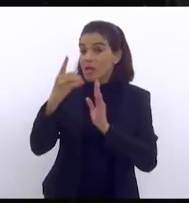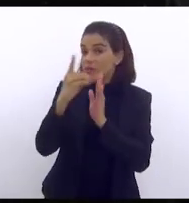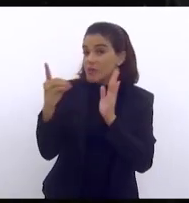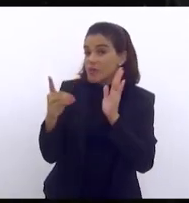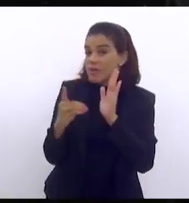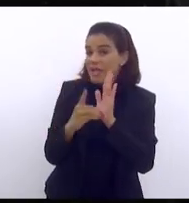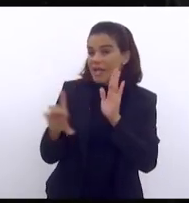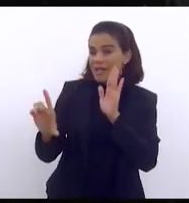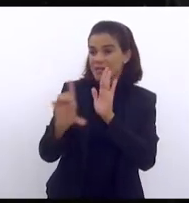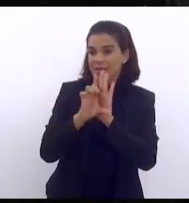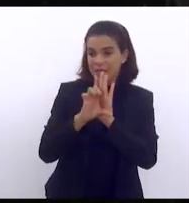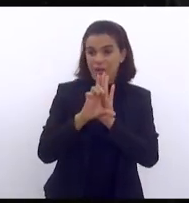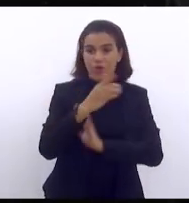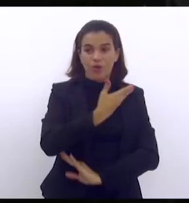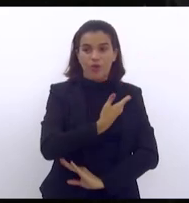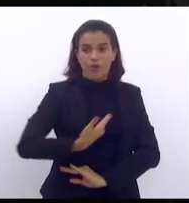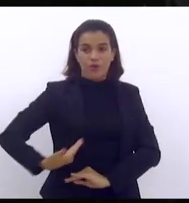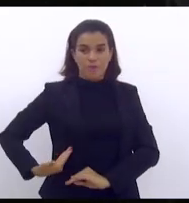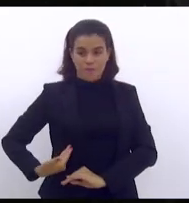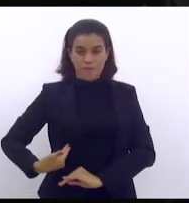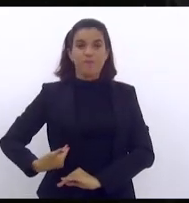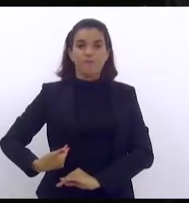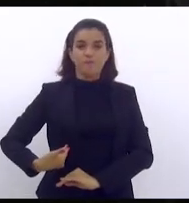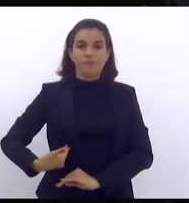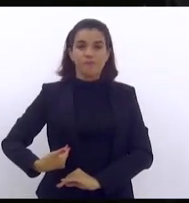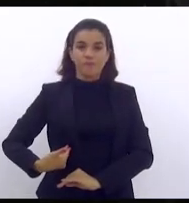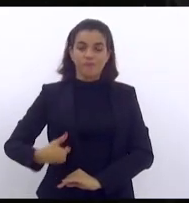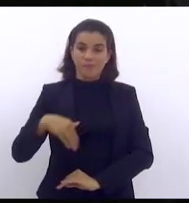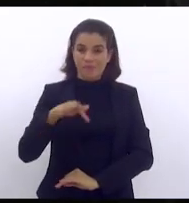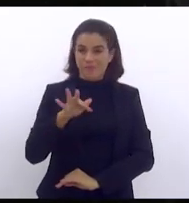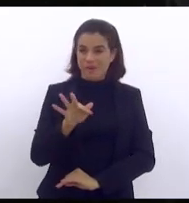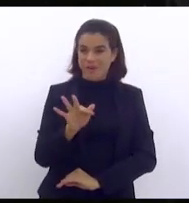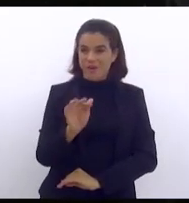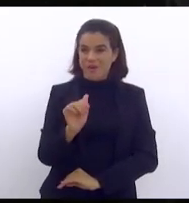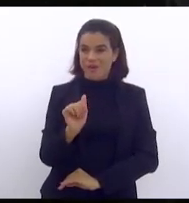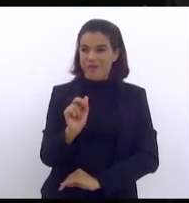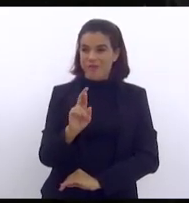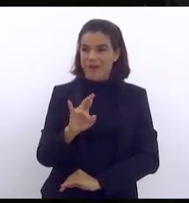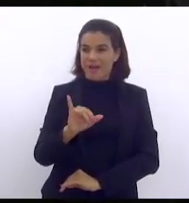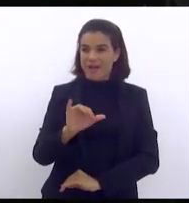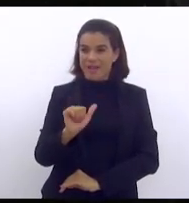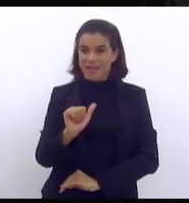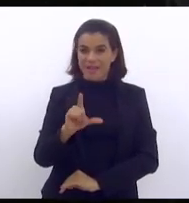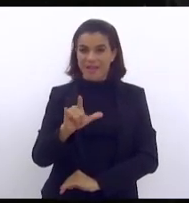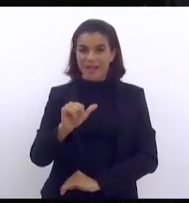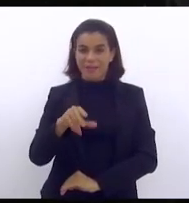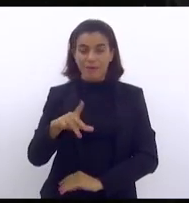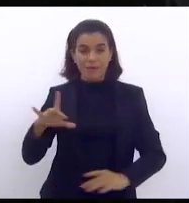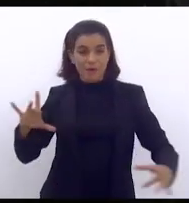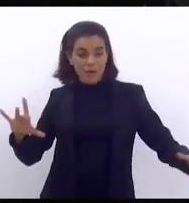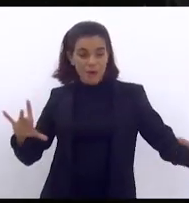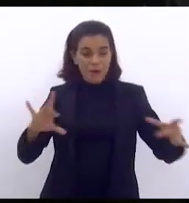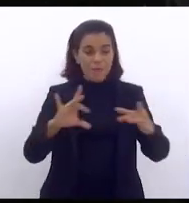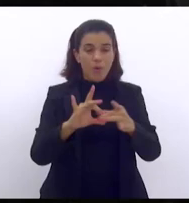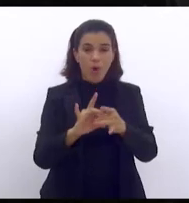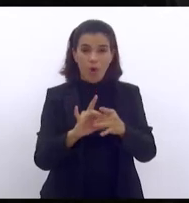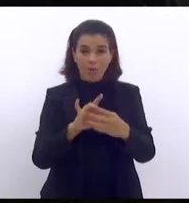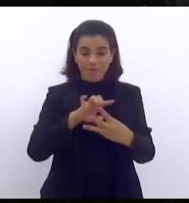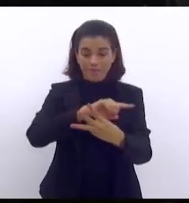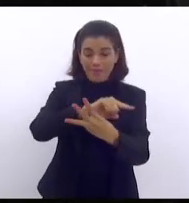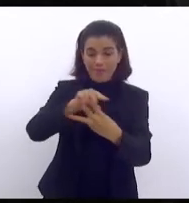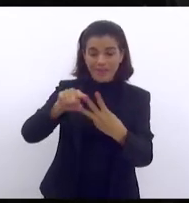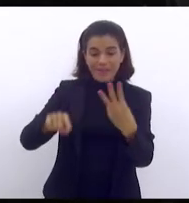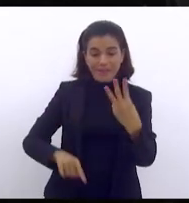o governador Faria Lima fundiu essas três